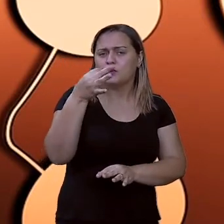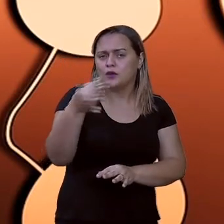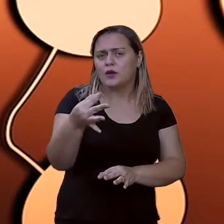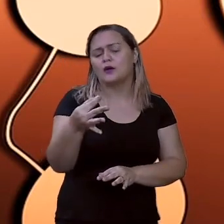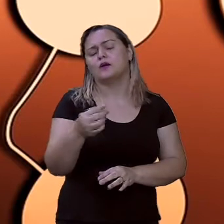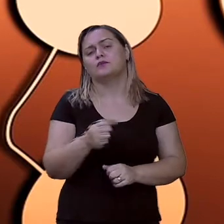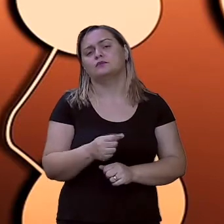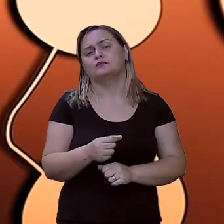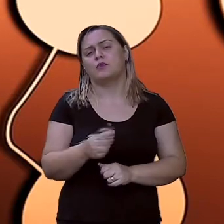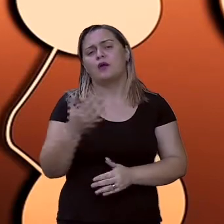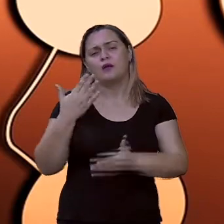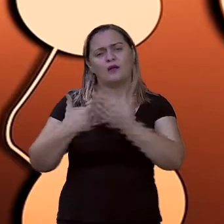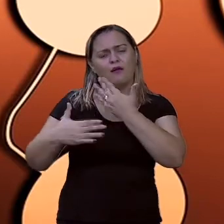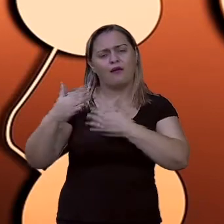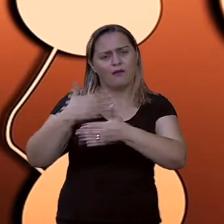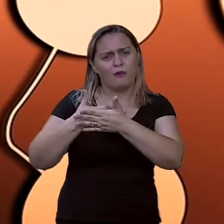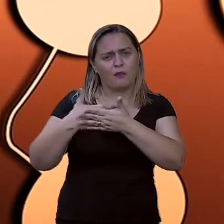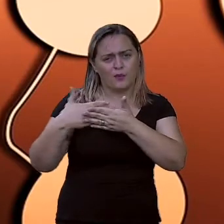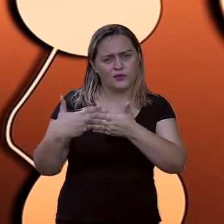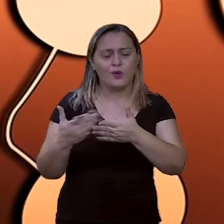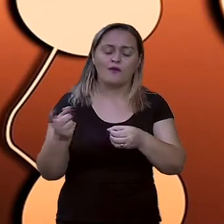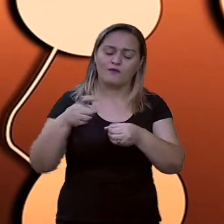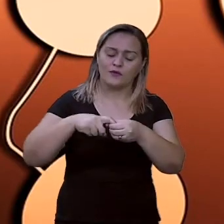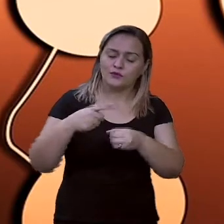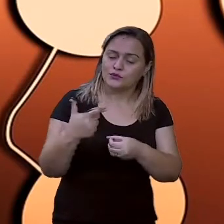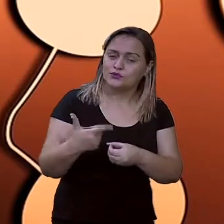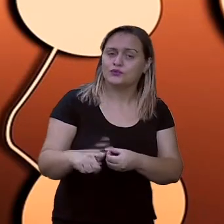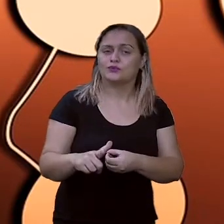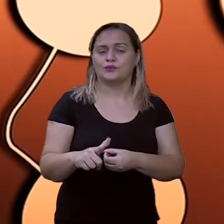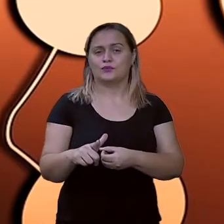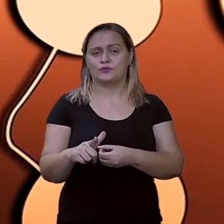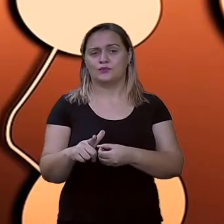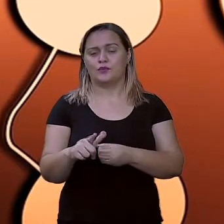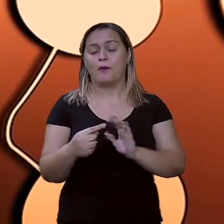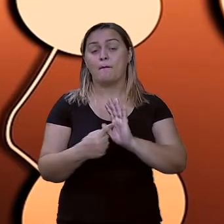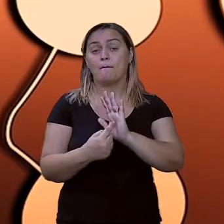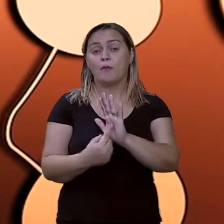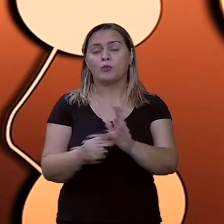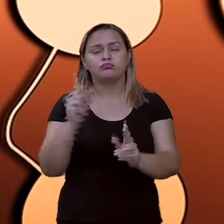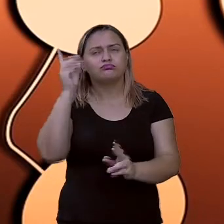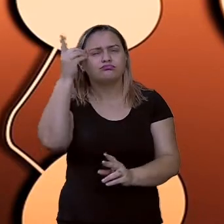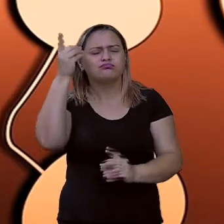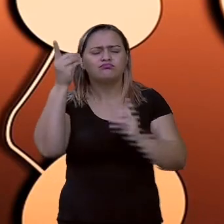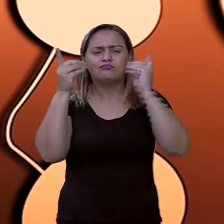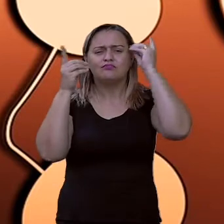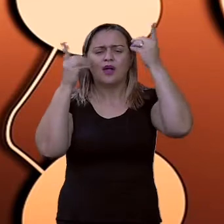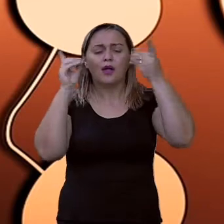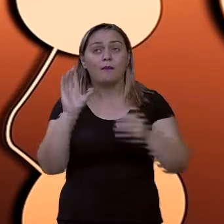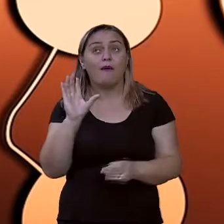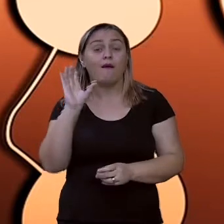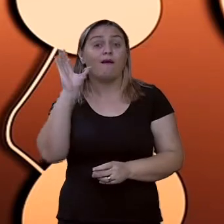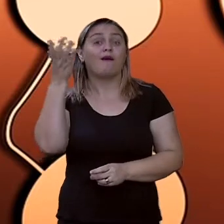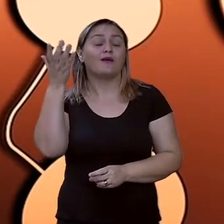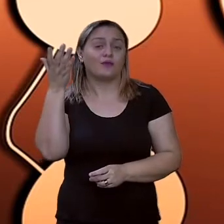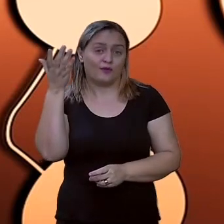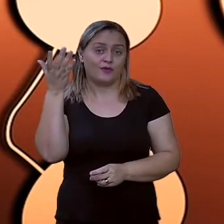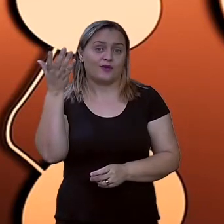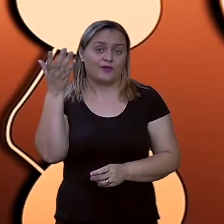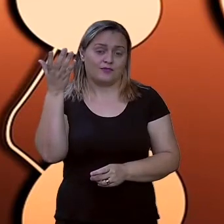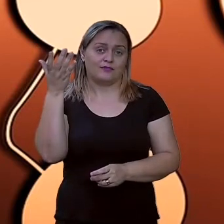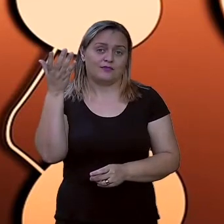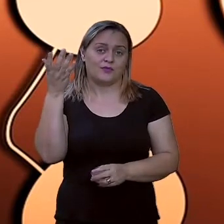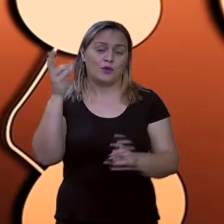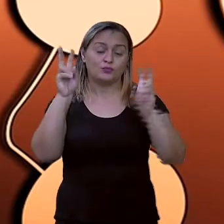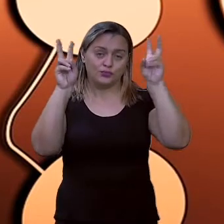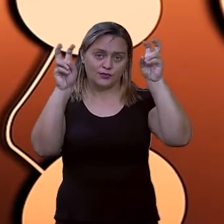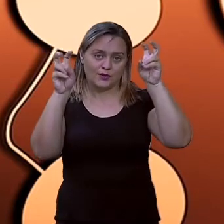na sua introdução, e apresenta algumas ideias para solucionar alguns desses problemas que você colocou